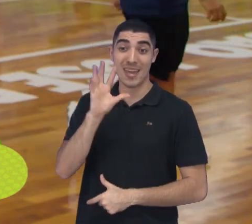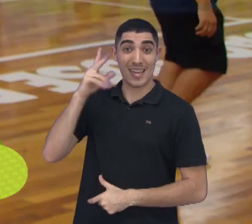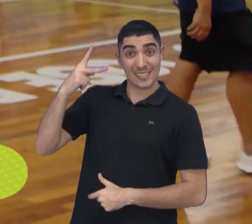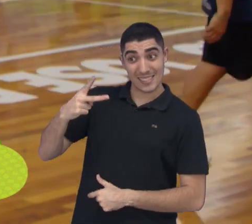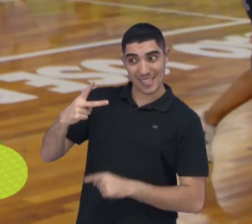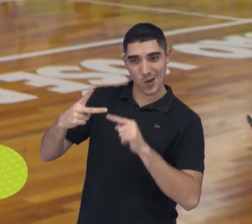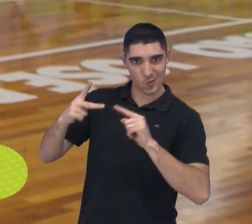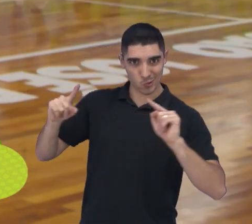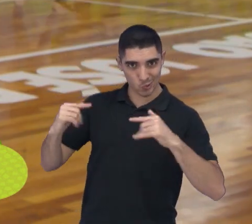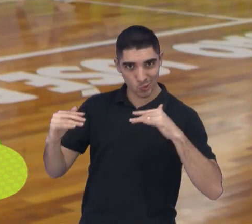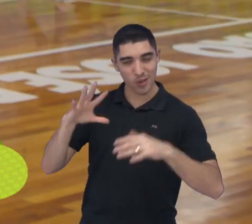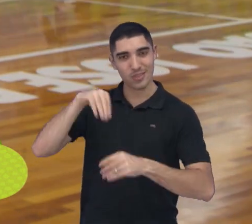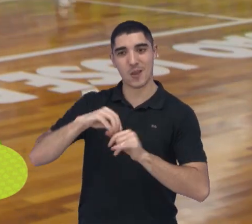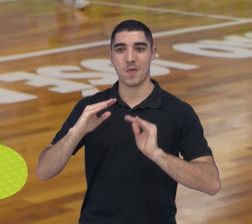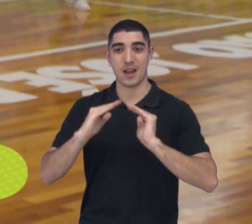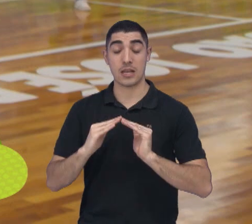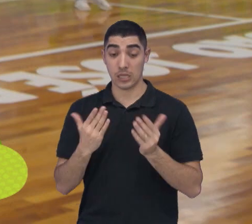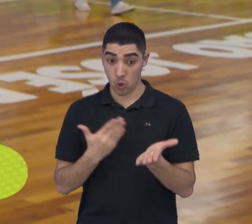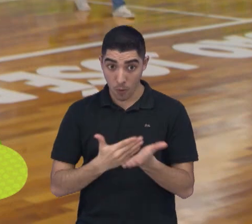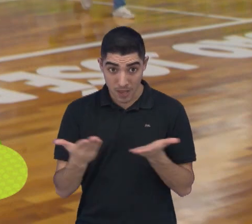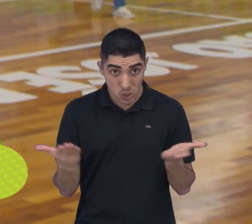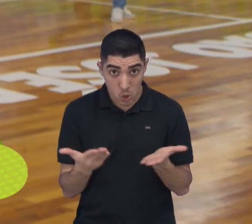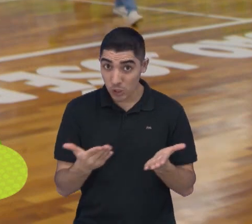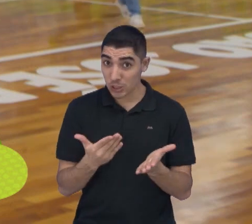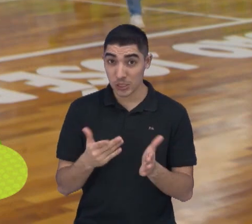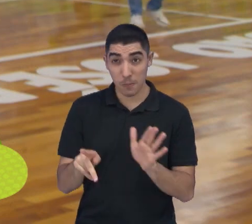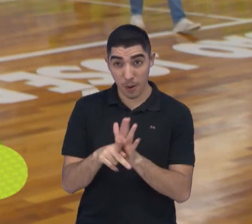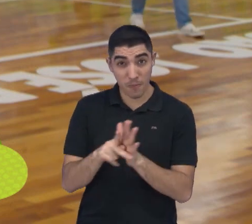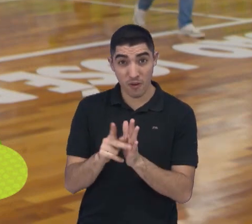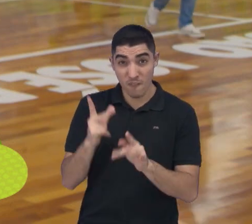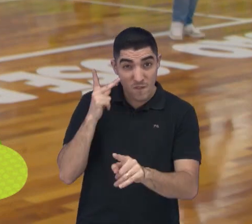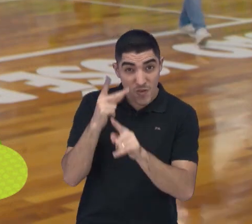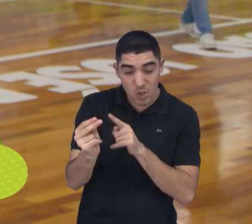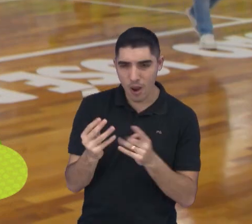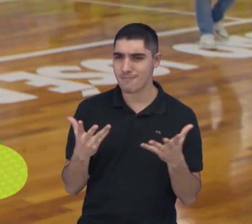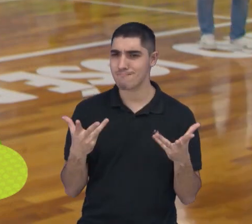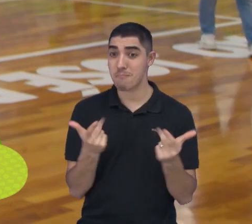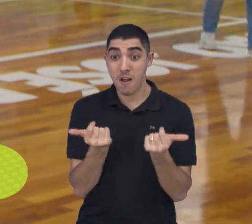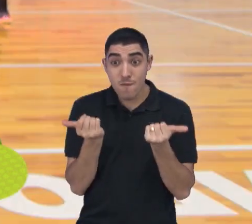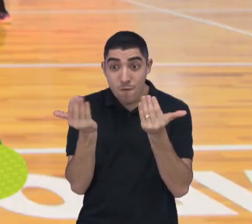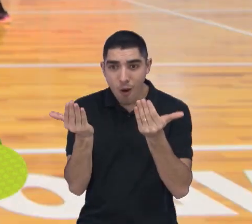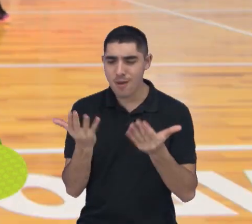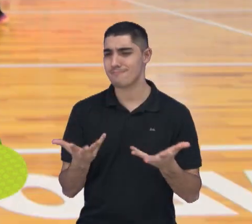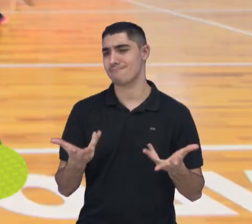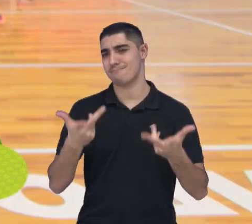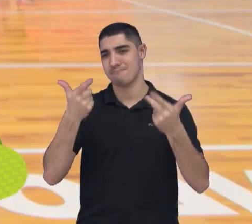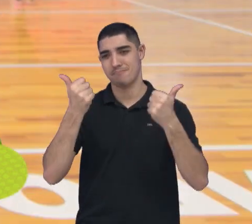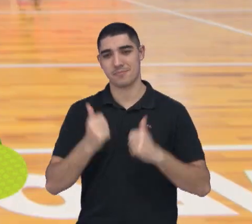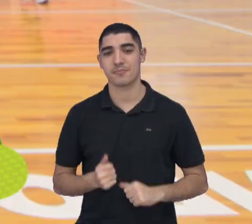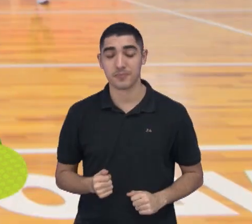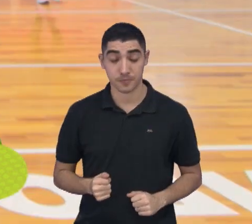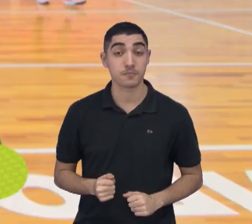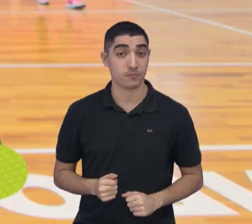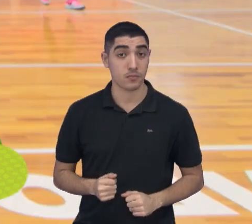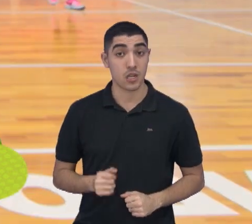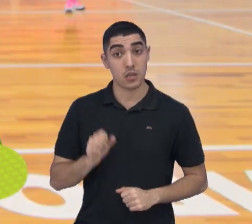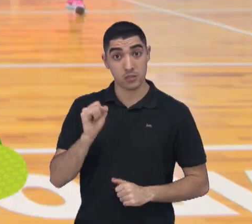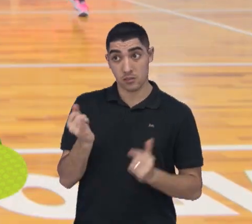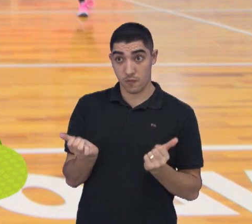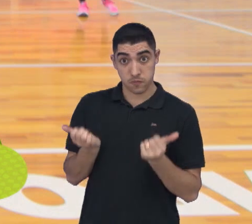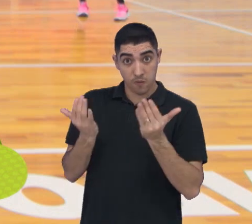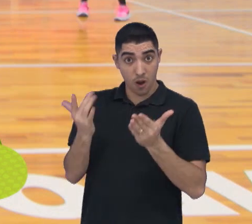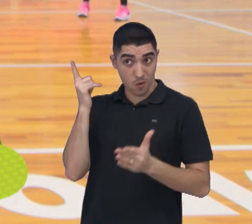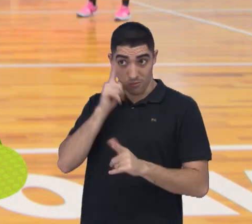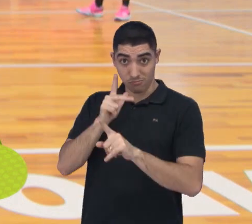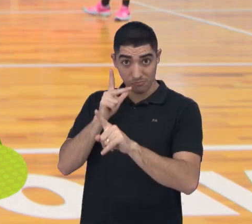dúvida começar com mais uma vitória na estreia ainda fora de casa, seria incrível para a sequência do campeonato. Porque essa vitória fora de casa já